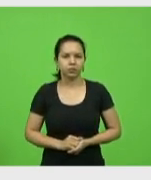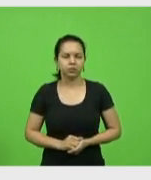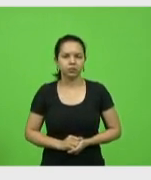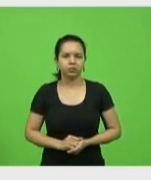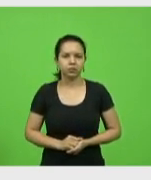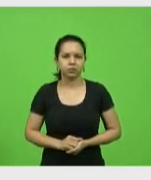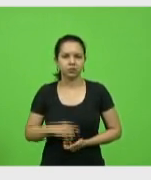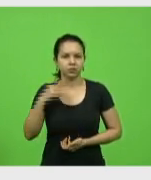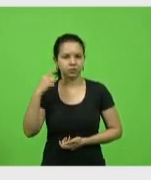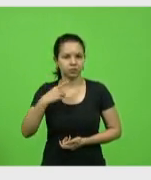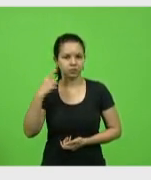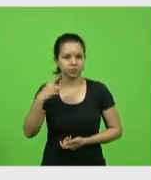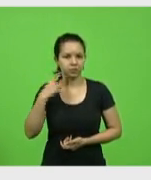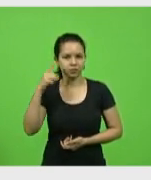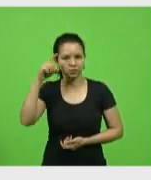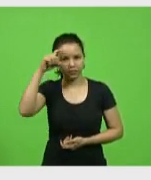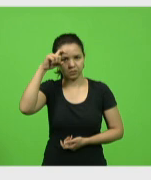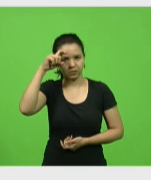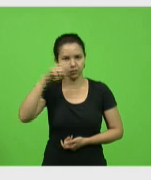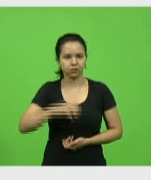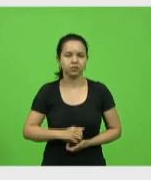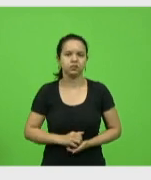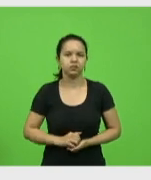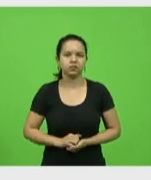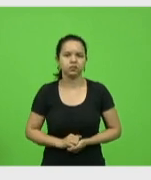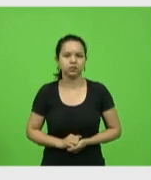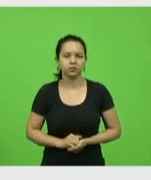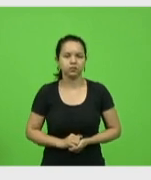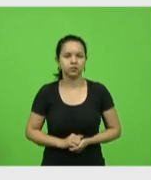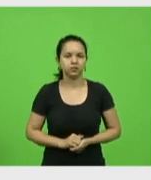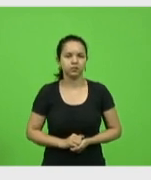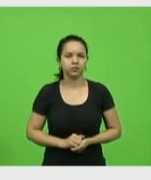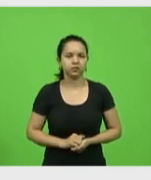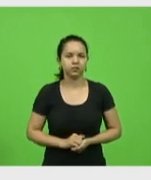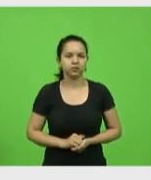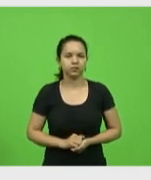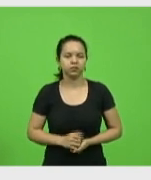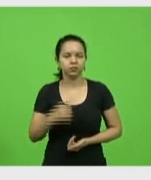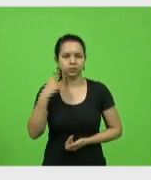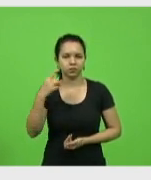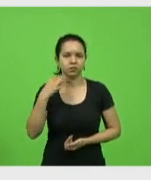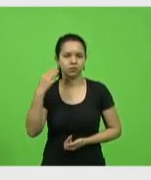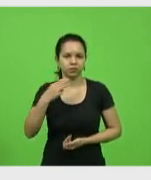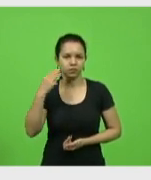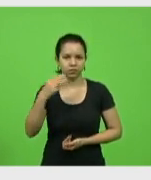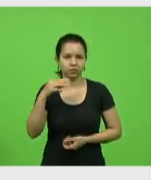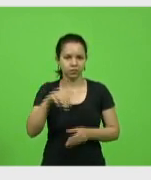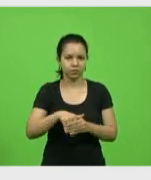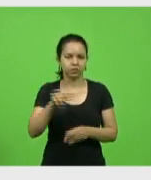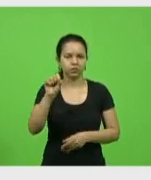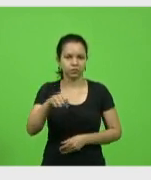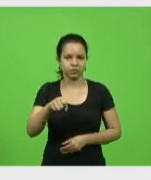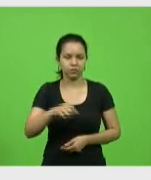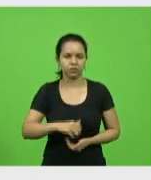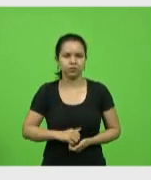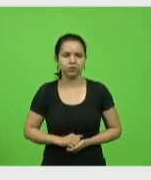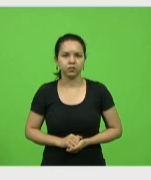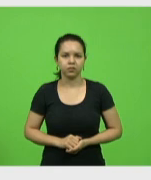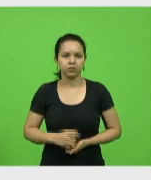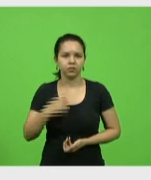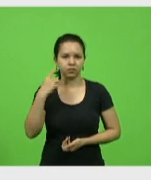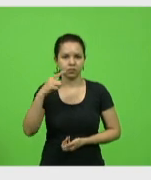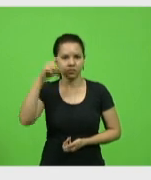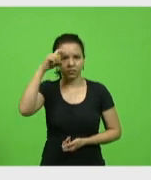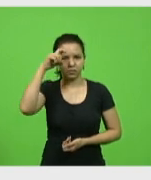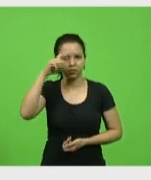Deputado Marcos Vieira. Presidente, eu voto sim. Deputado Márcio Machado, vota sim. Deputado Marcos